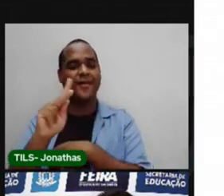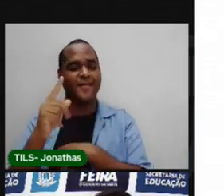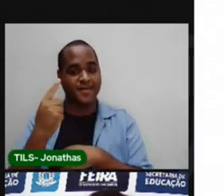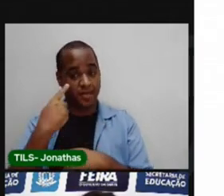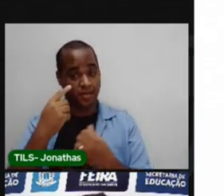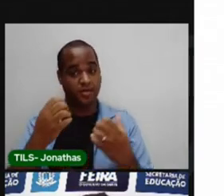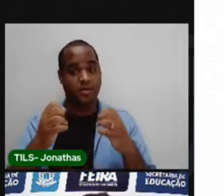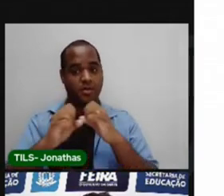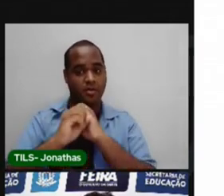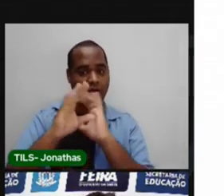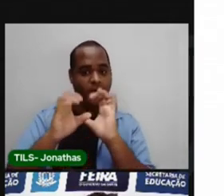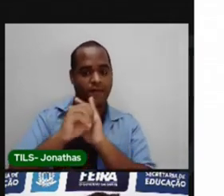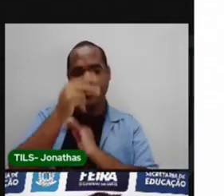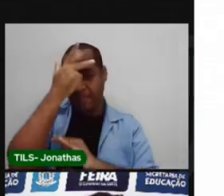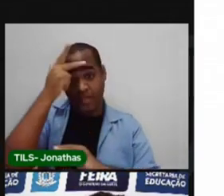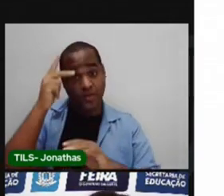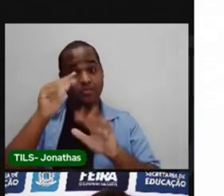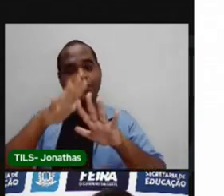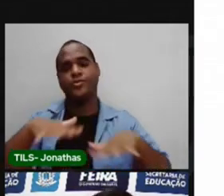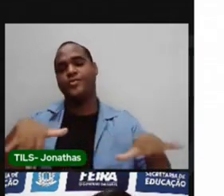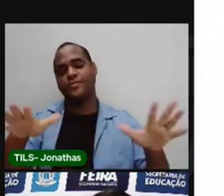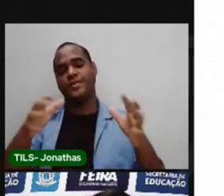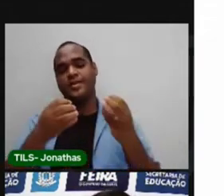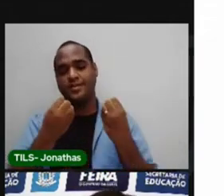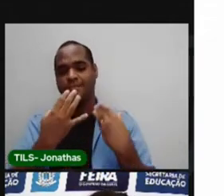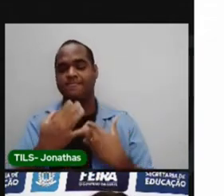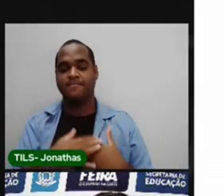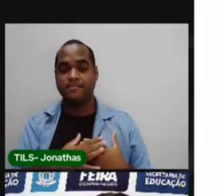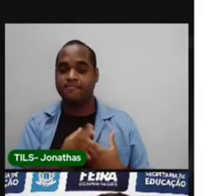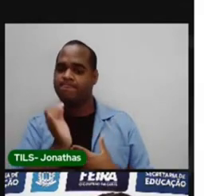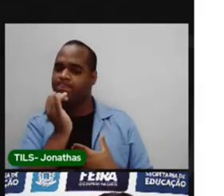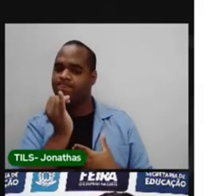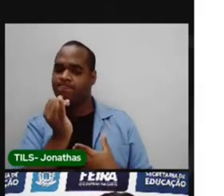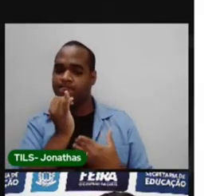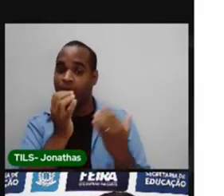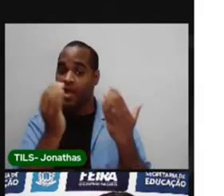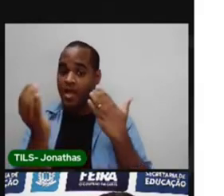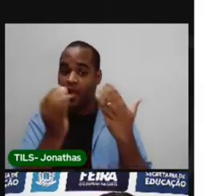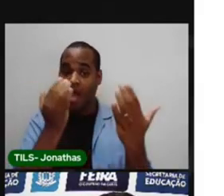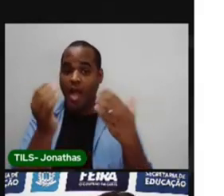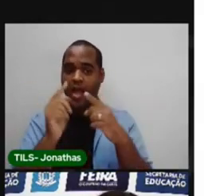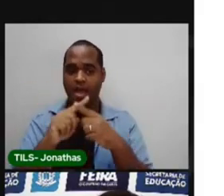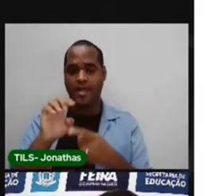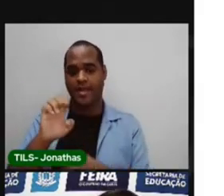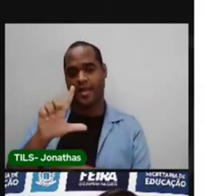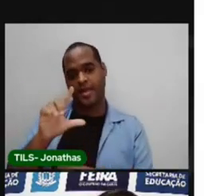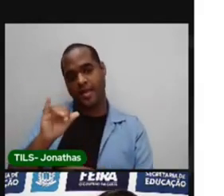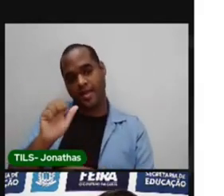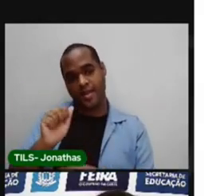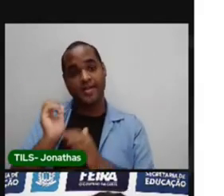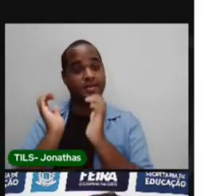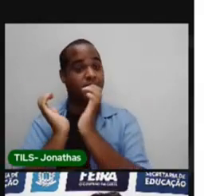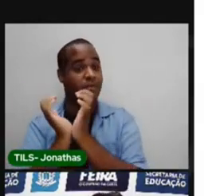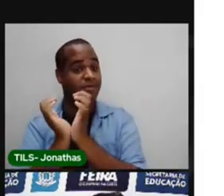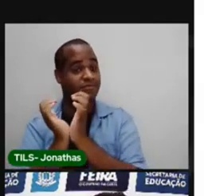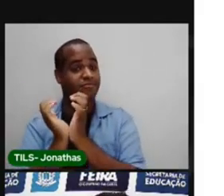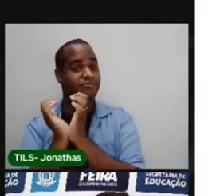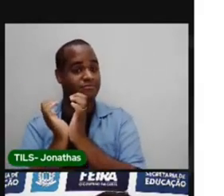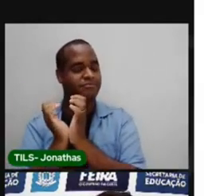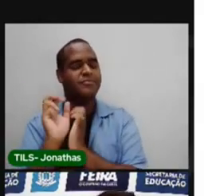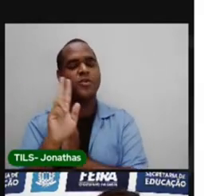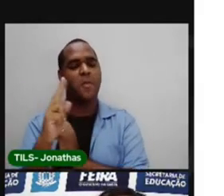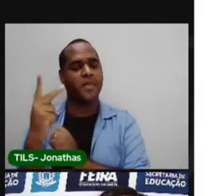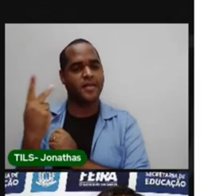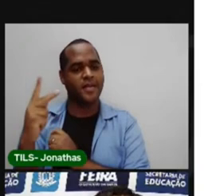Descubra e divida com mais pessoas. Por exemplo, você já sabe que o bairro que a Proélida mora é o Tomba e recebeu